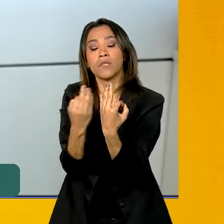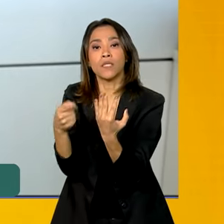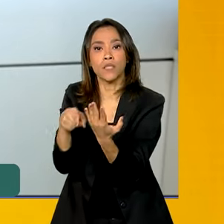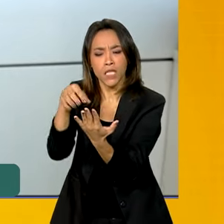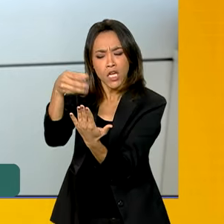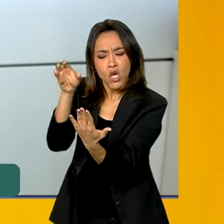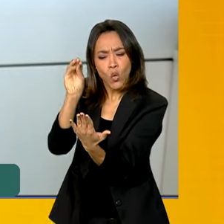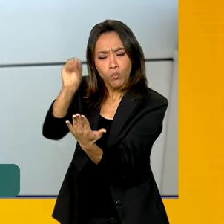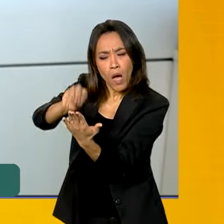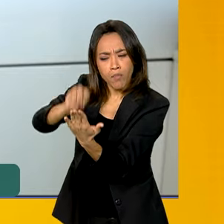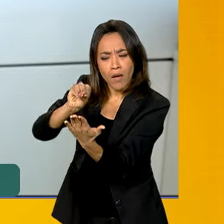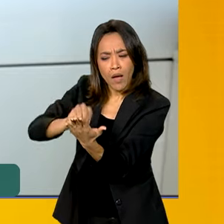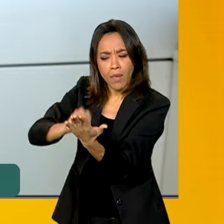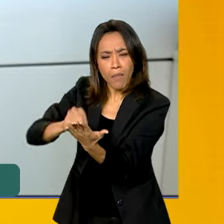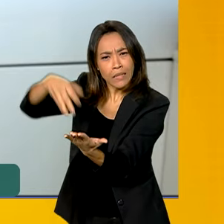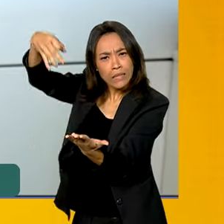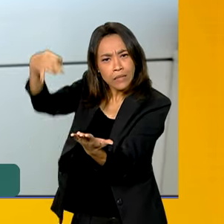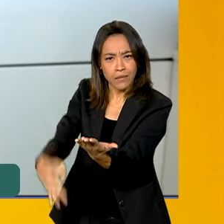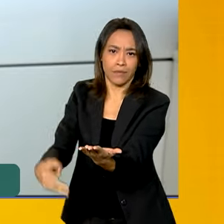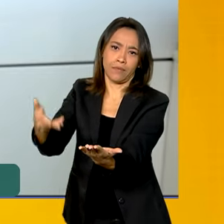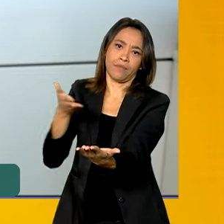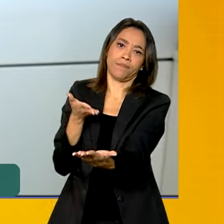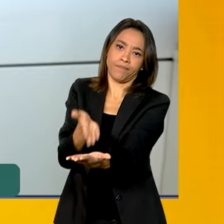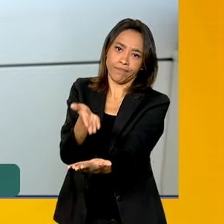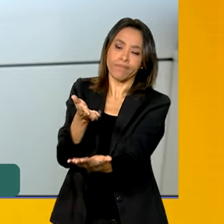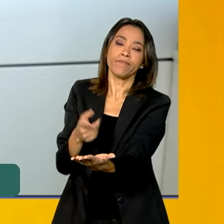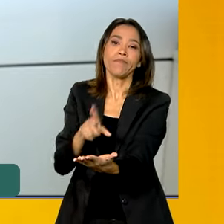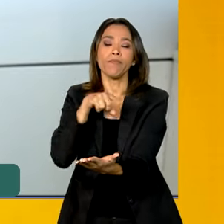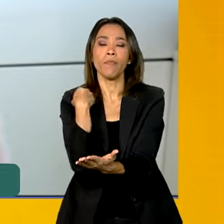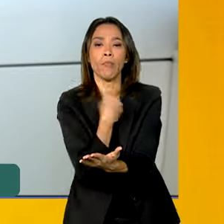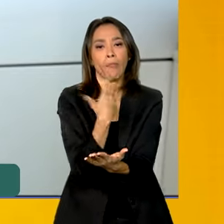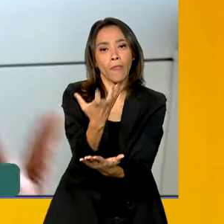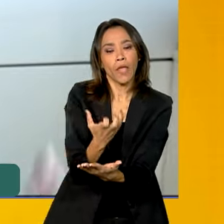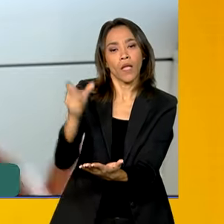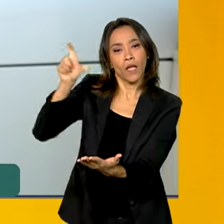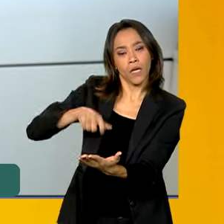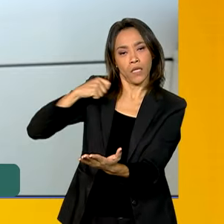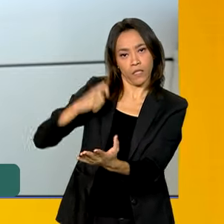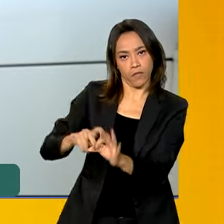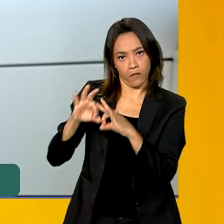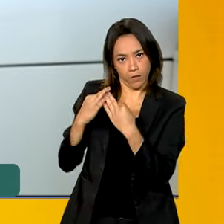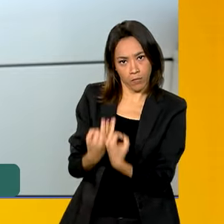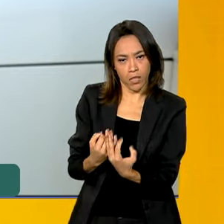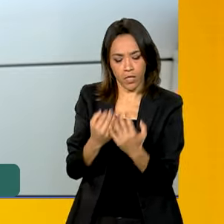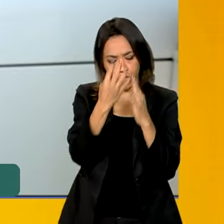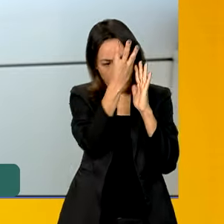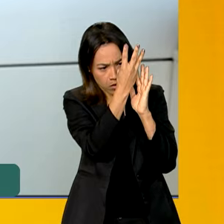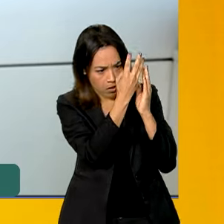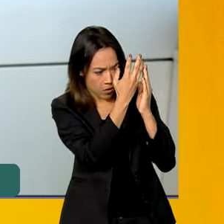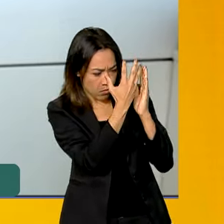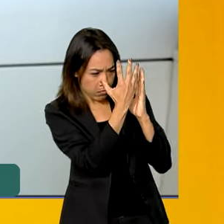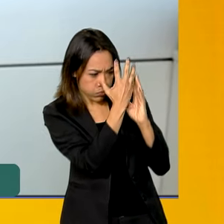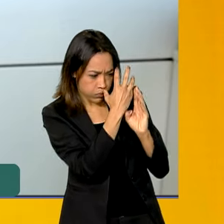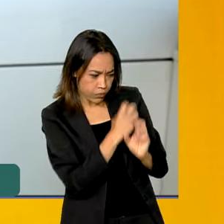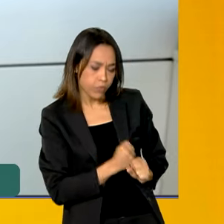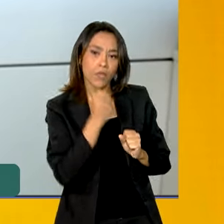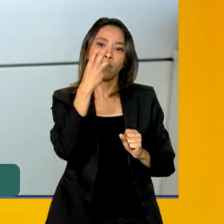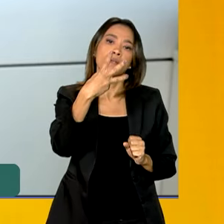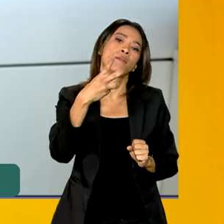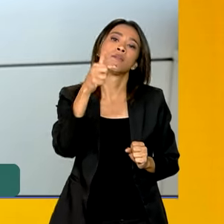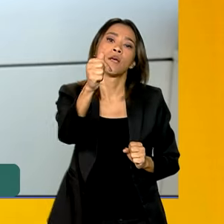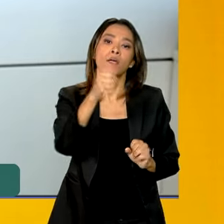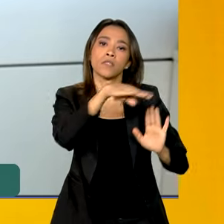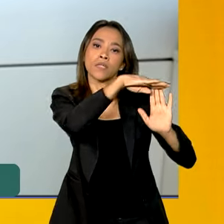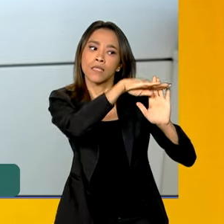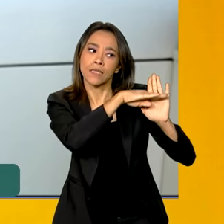desses núcleos familiares. Nós queremos que o Bolsa Família e outros 37 programas que são do cadastro único